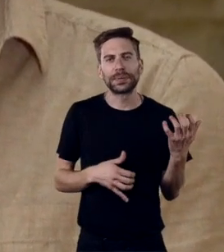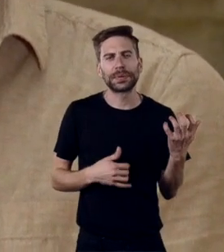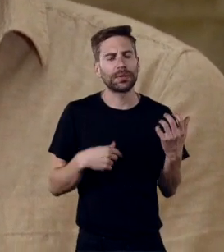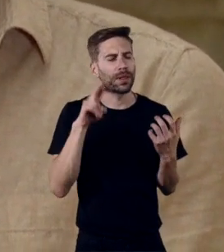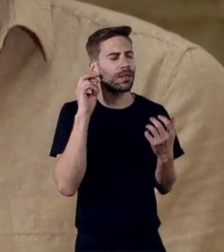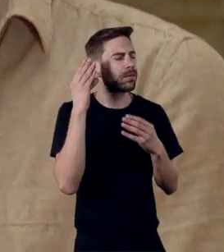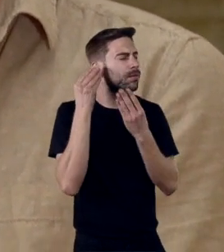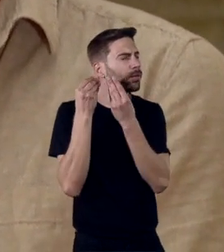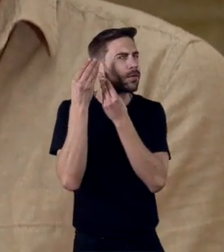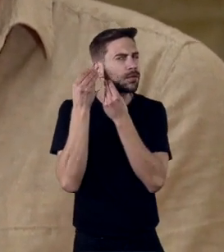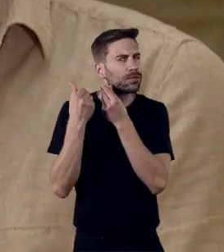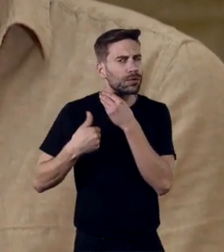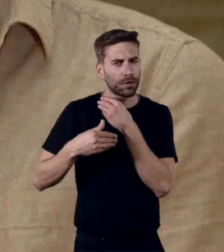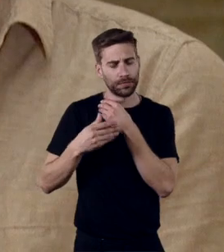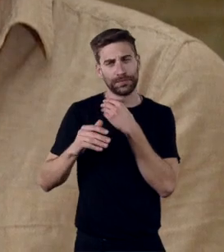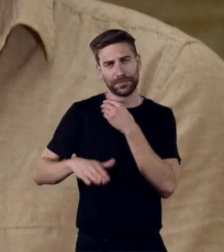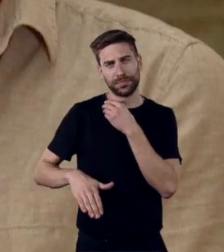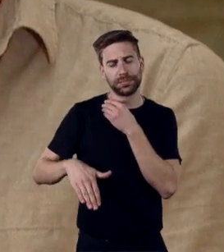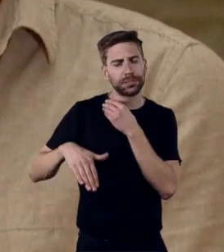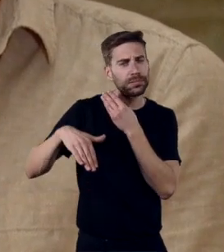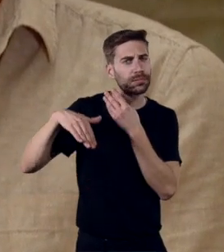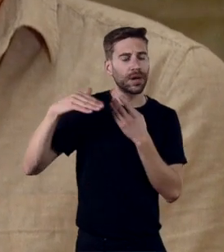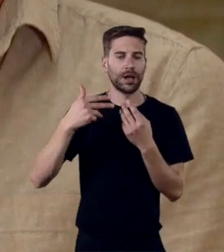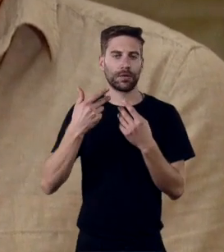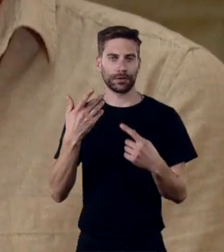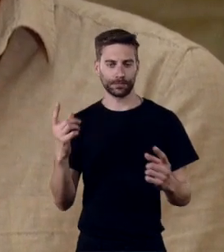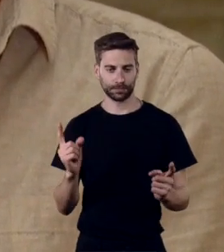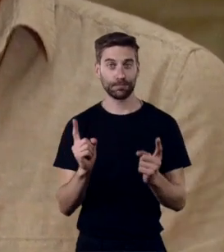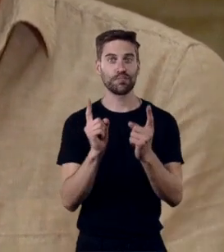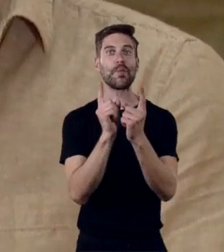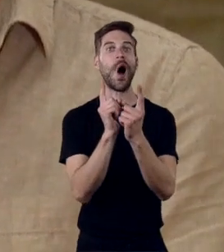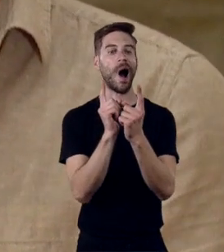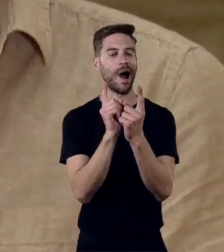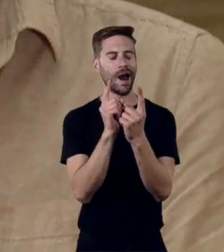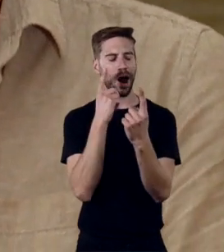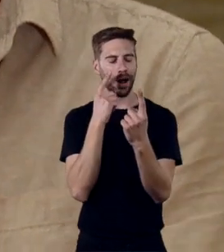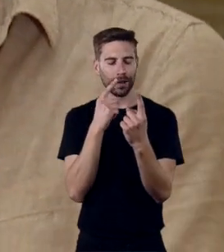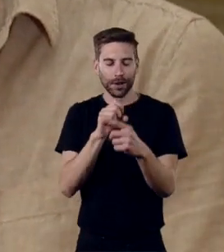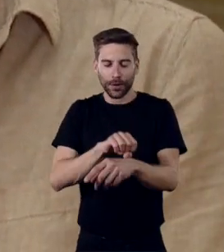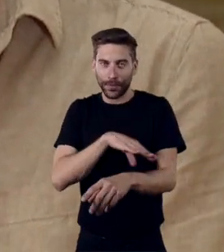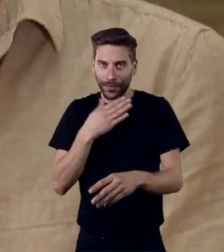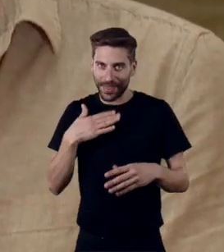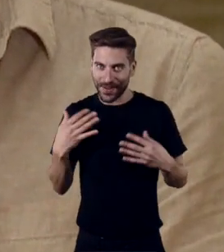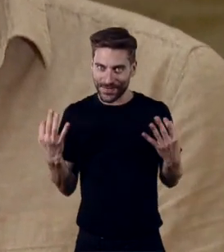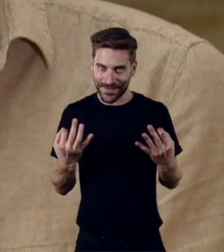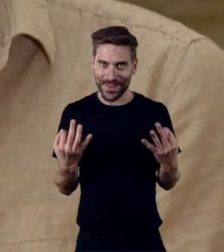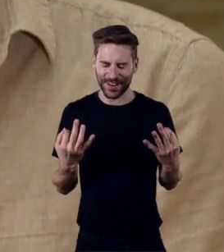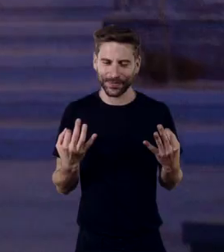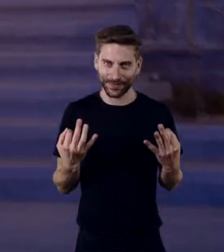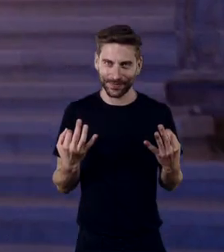miúdo. E conhecê-lo pessoalmente foi arrepiante. depois de ter a oportunidade